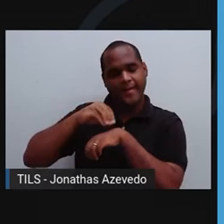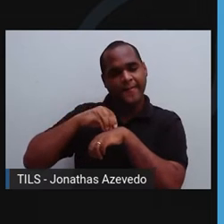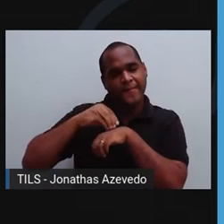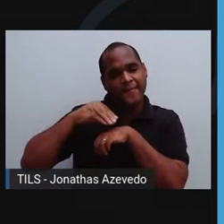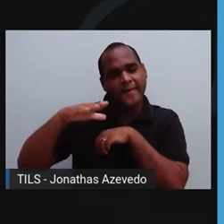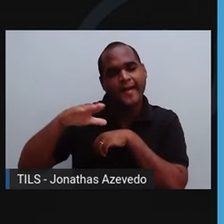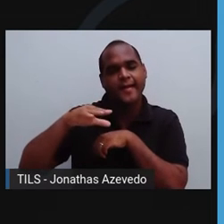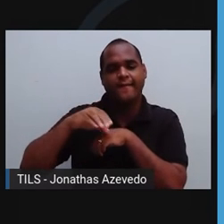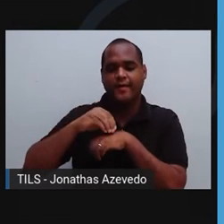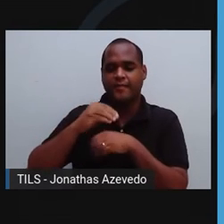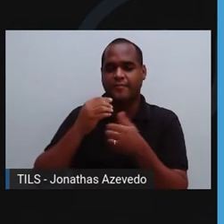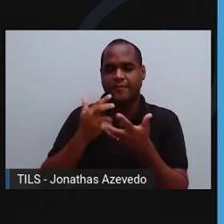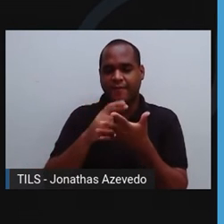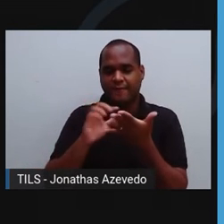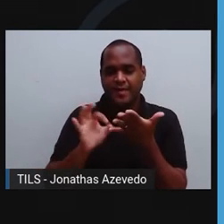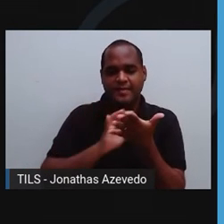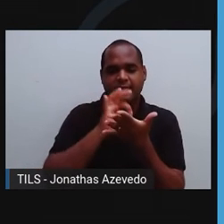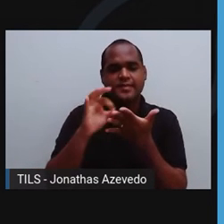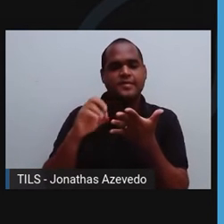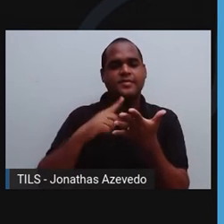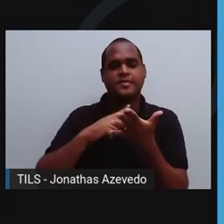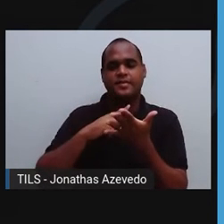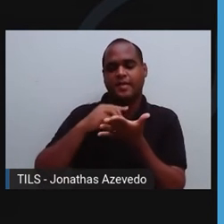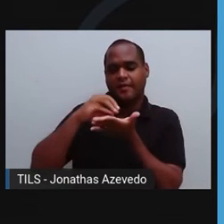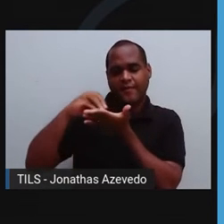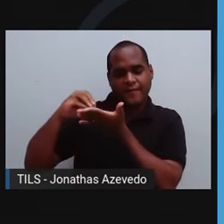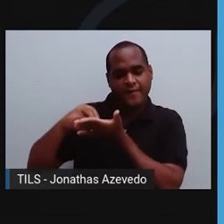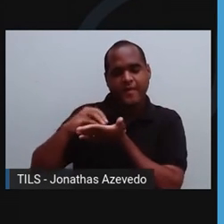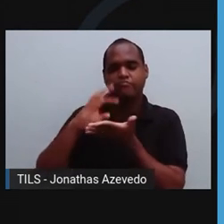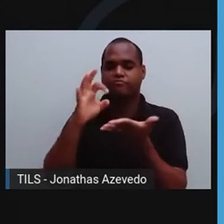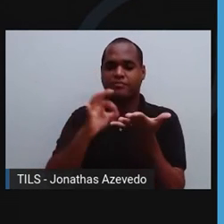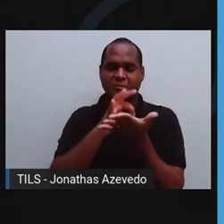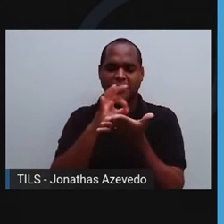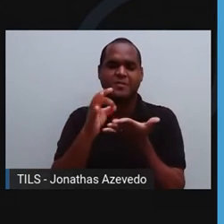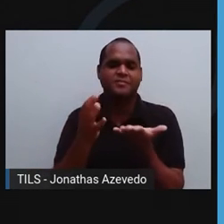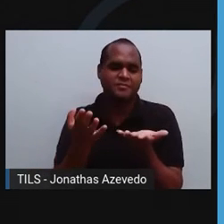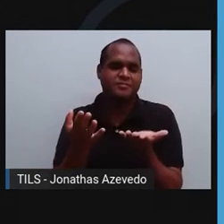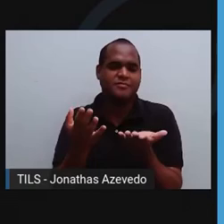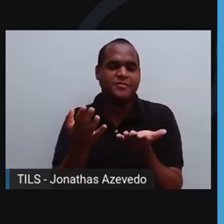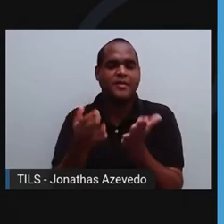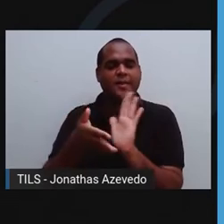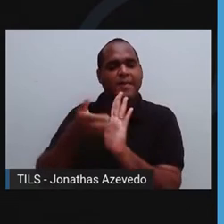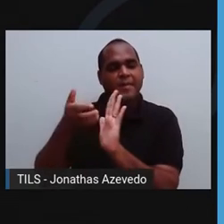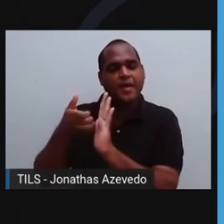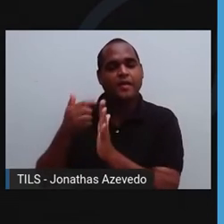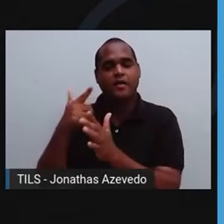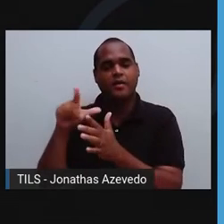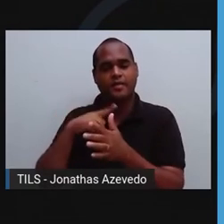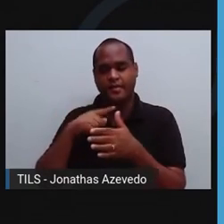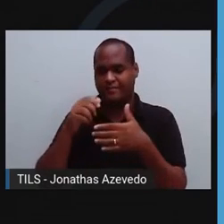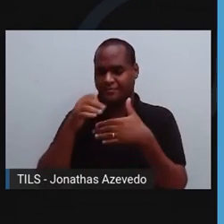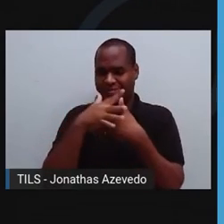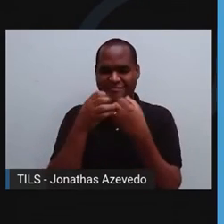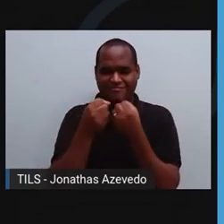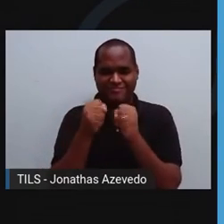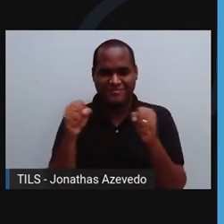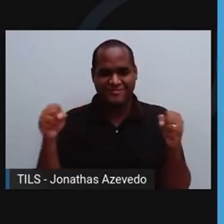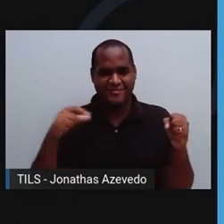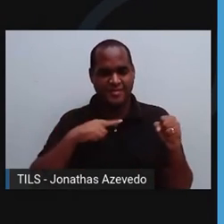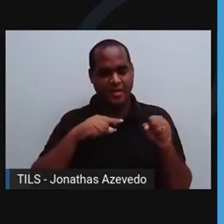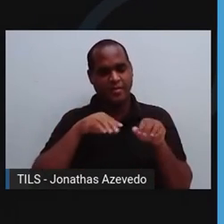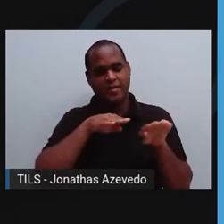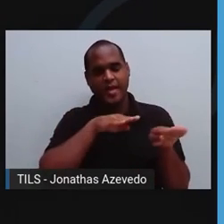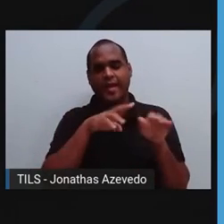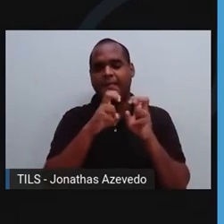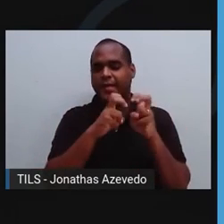nutrientes, células, restos celulares. E assim como numa cidade grande, com trem e metrô,